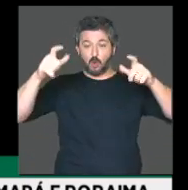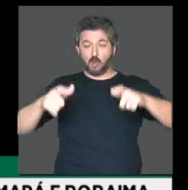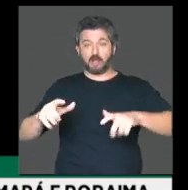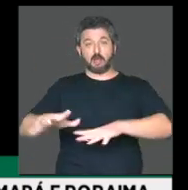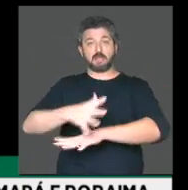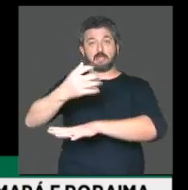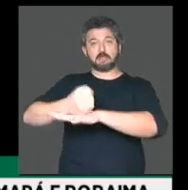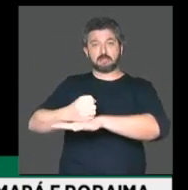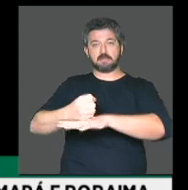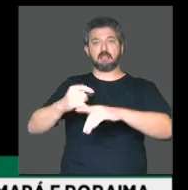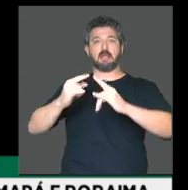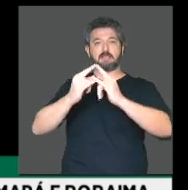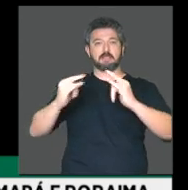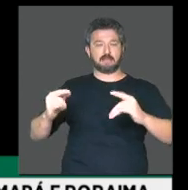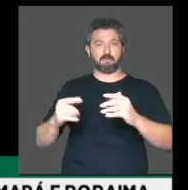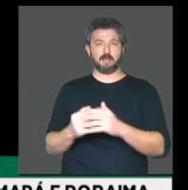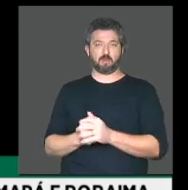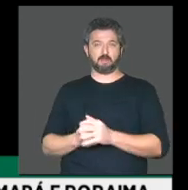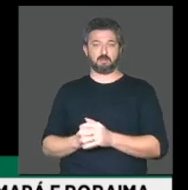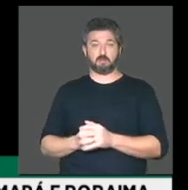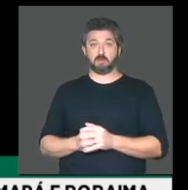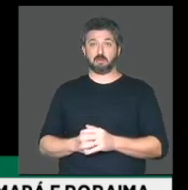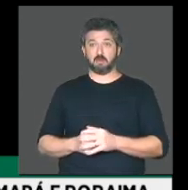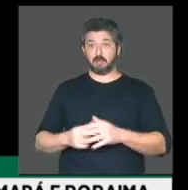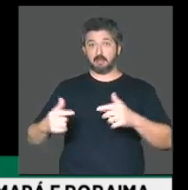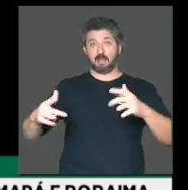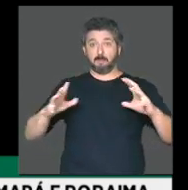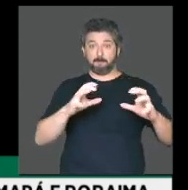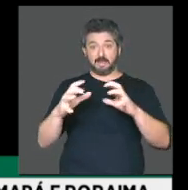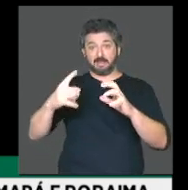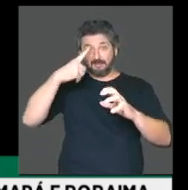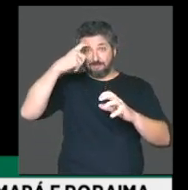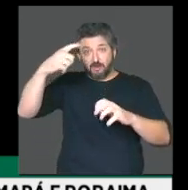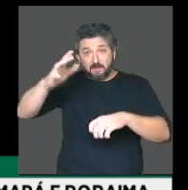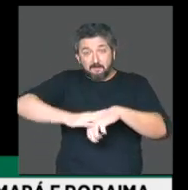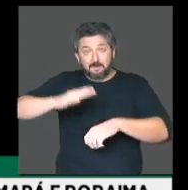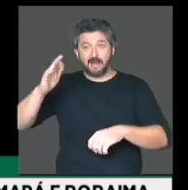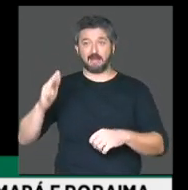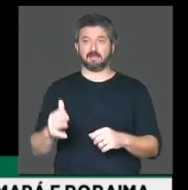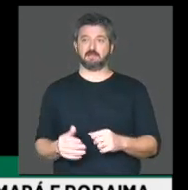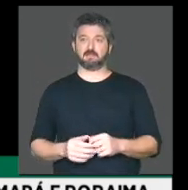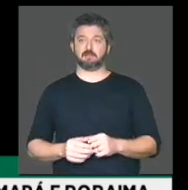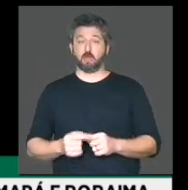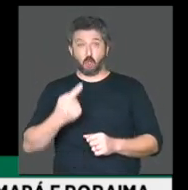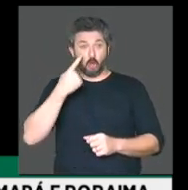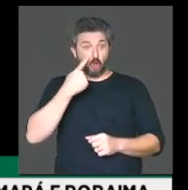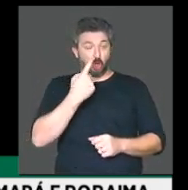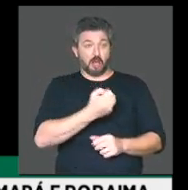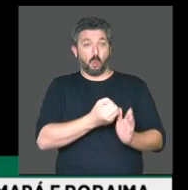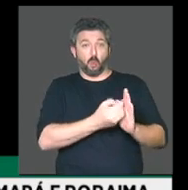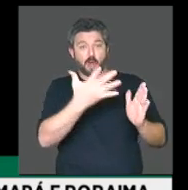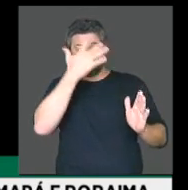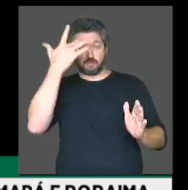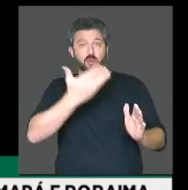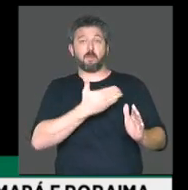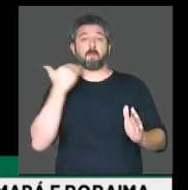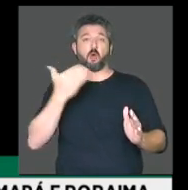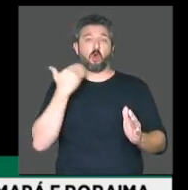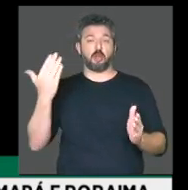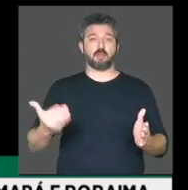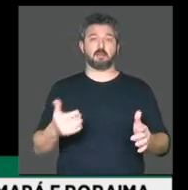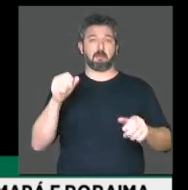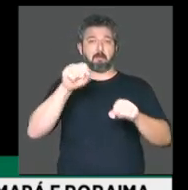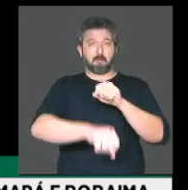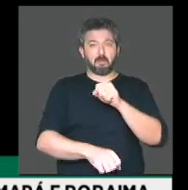Os conflitos de terra local, muitas vezes, são mais violentos. Inclusive, basta ver o número de pessoas